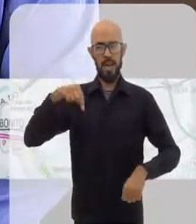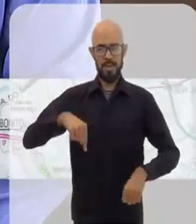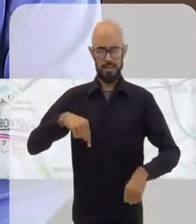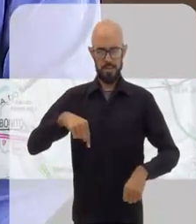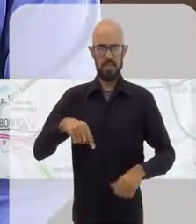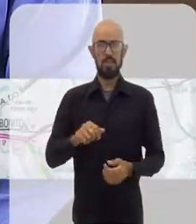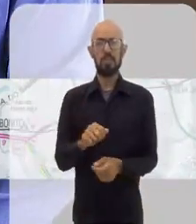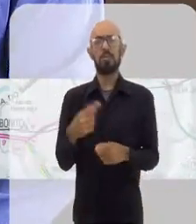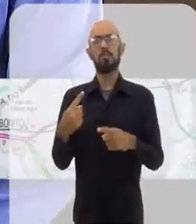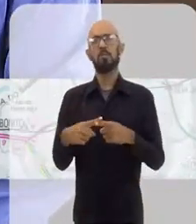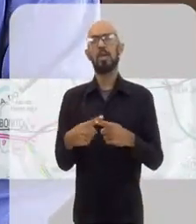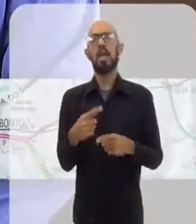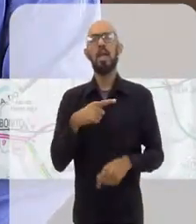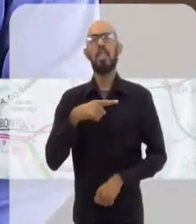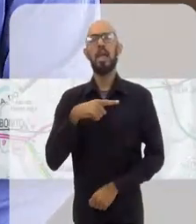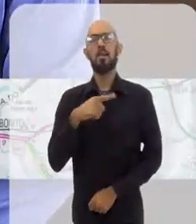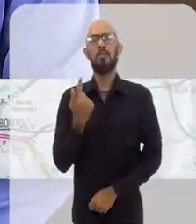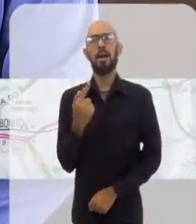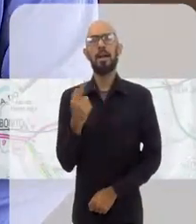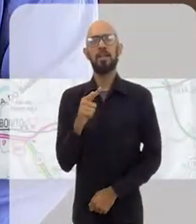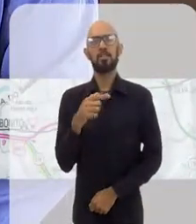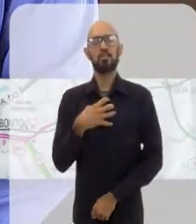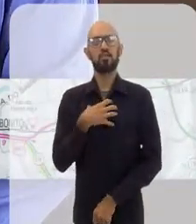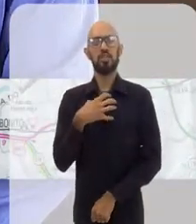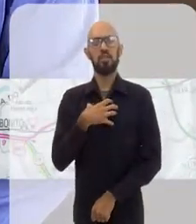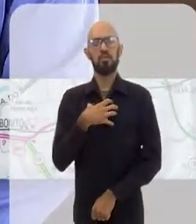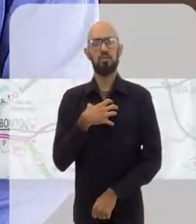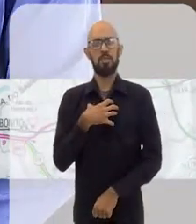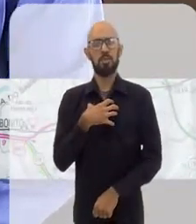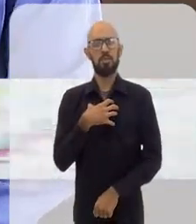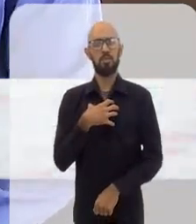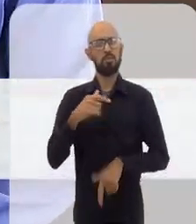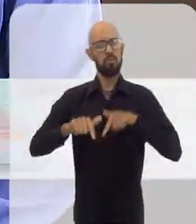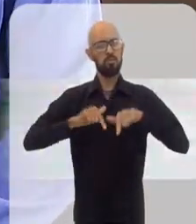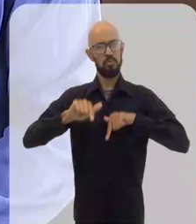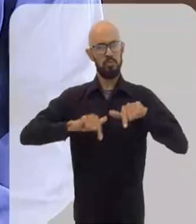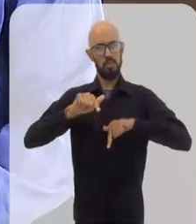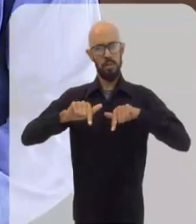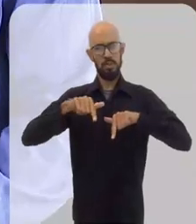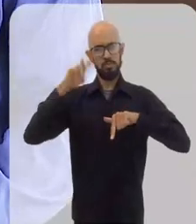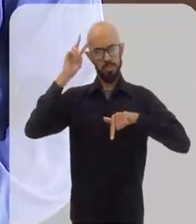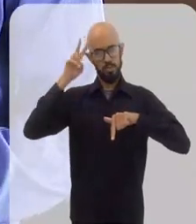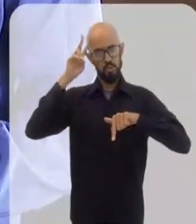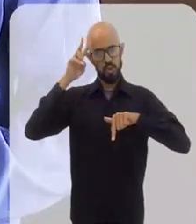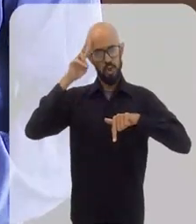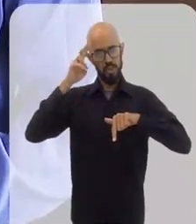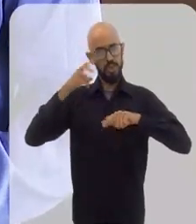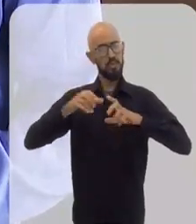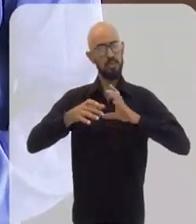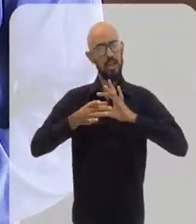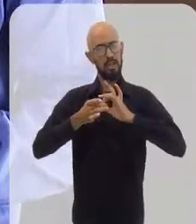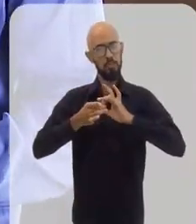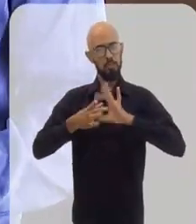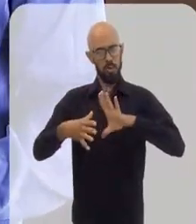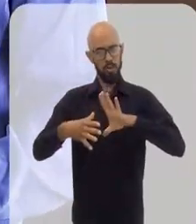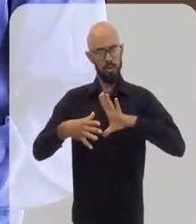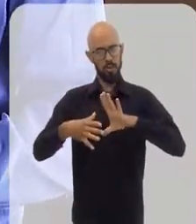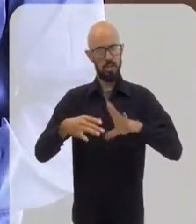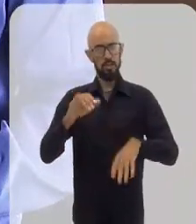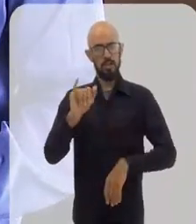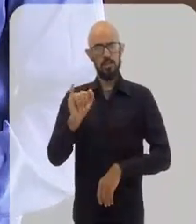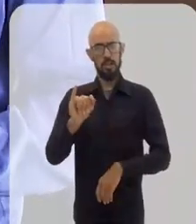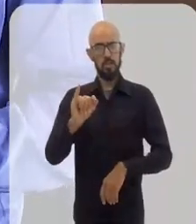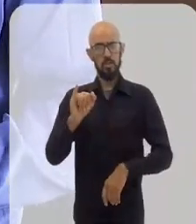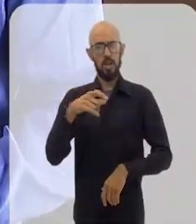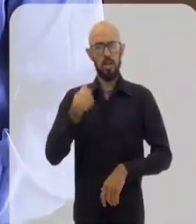de maioria republicana em Itaperuna, isso nos traz uma garantia e um sentimento que estamos trabalhando historicamente